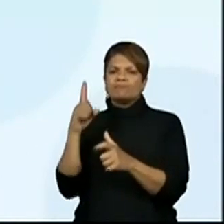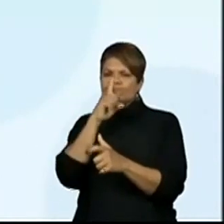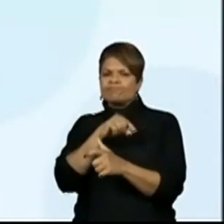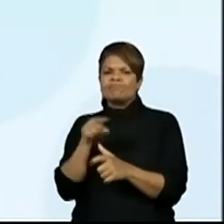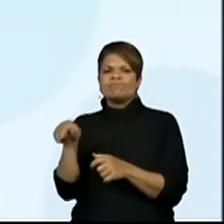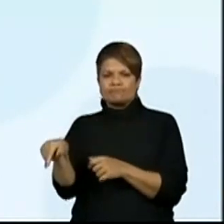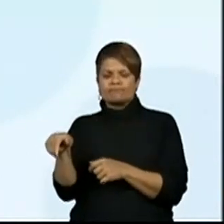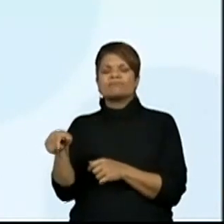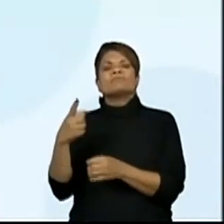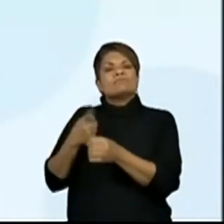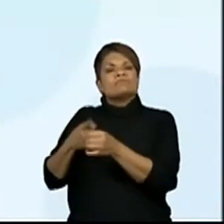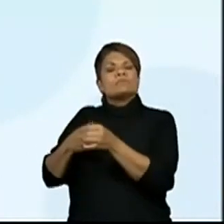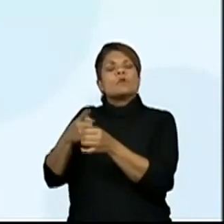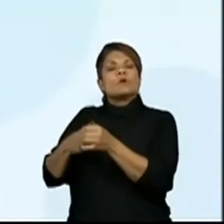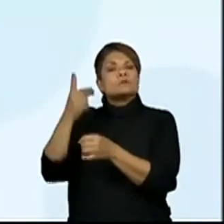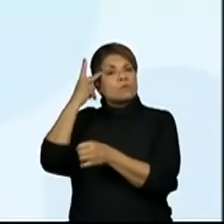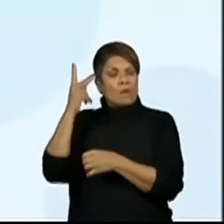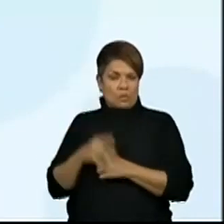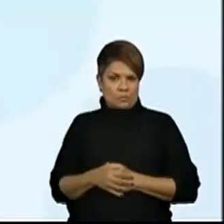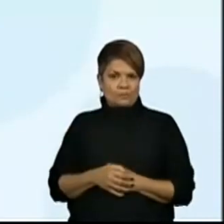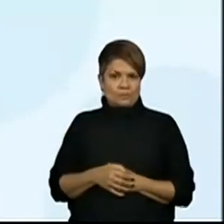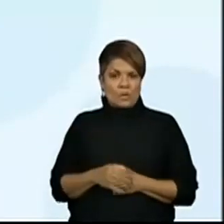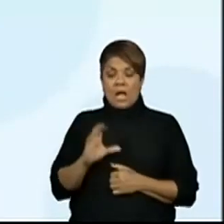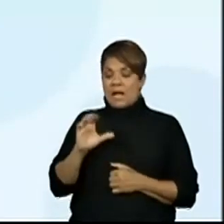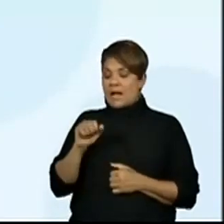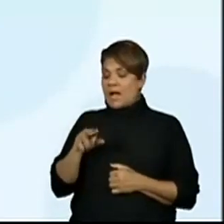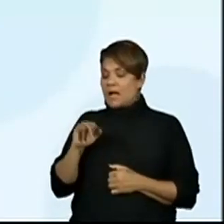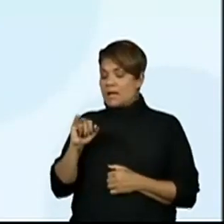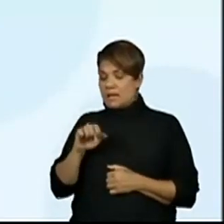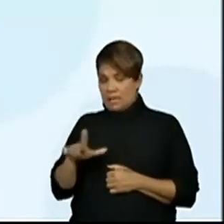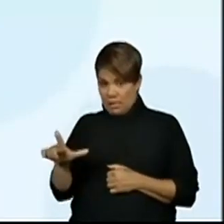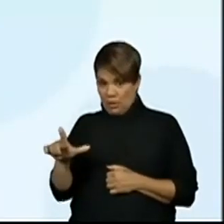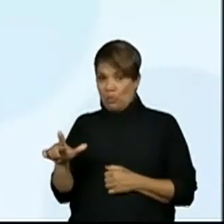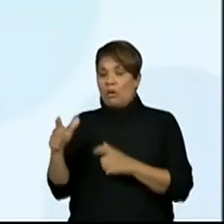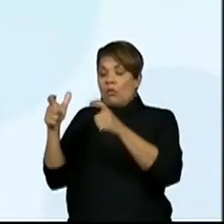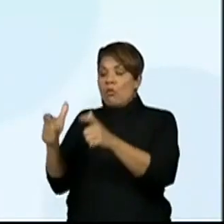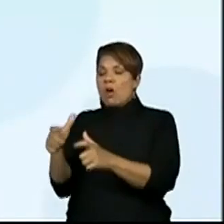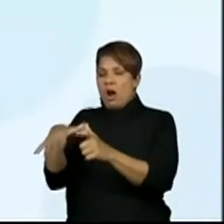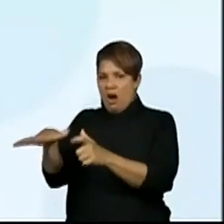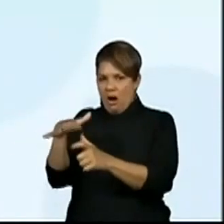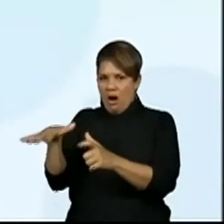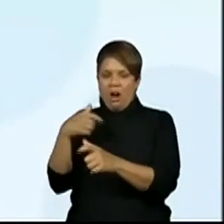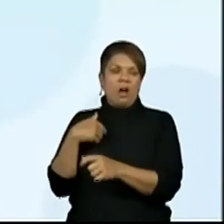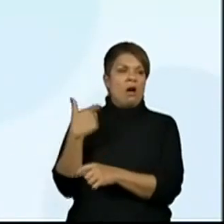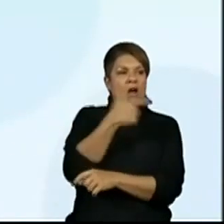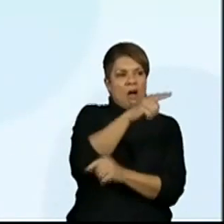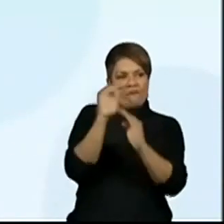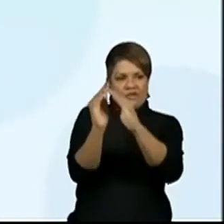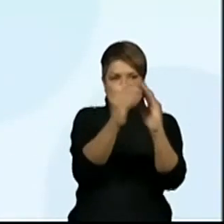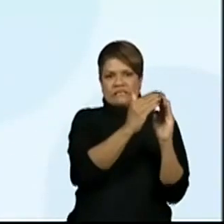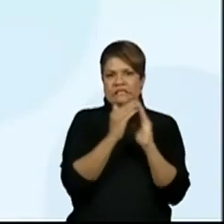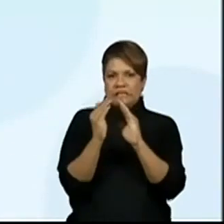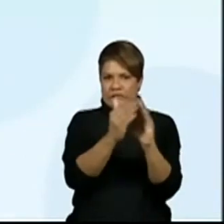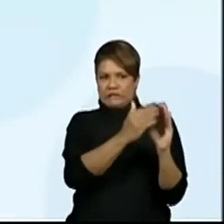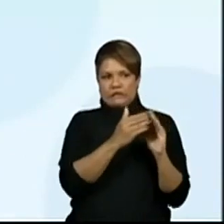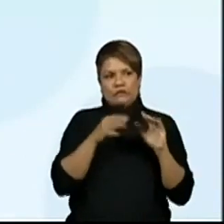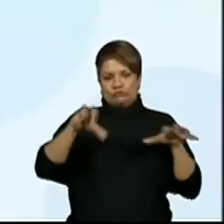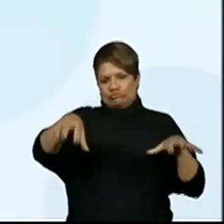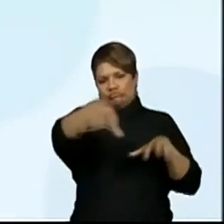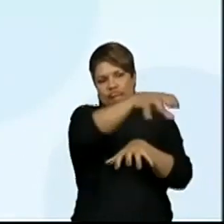O canil já havia sido denunciado por moradores que vivem nas